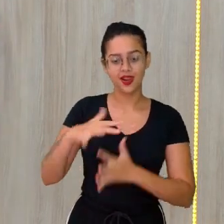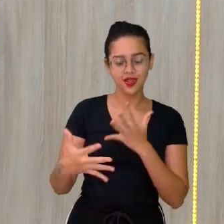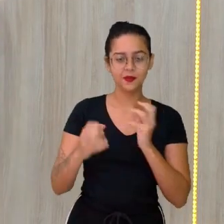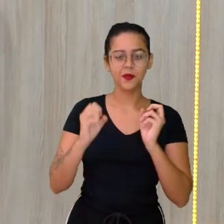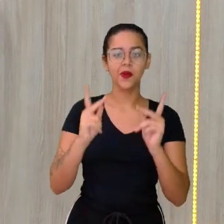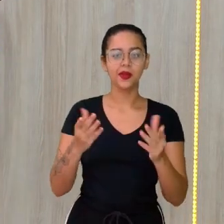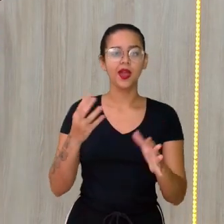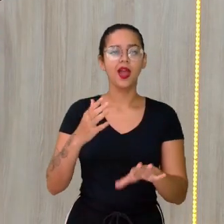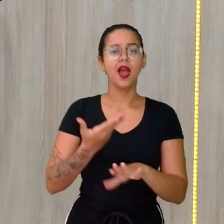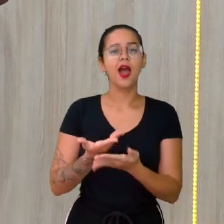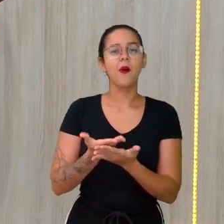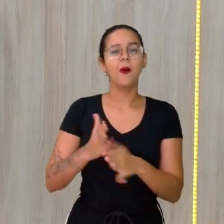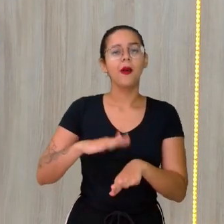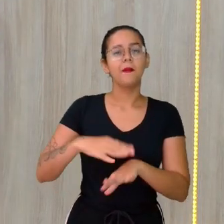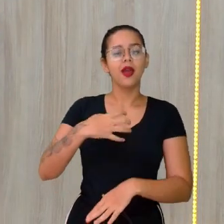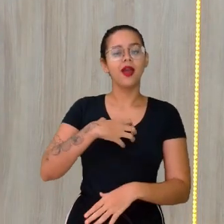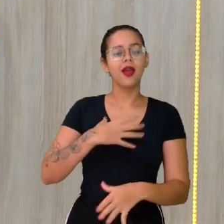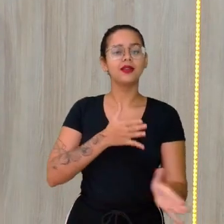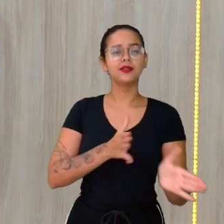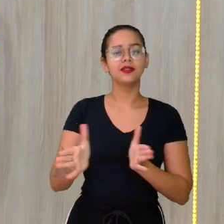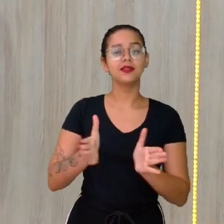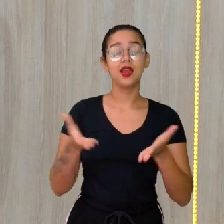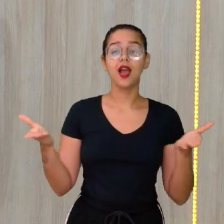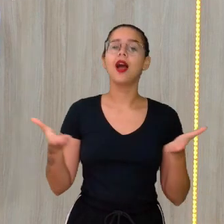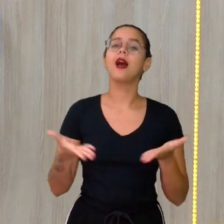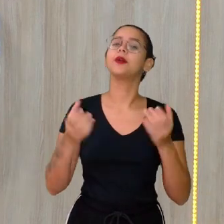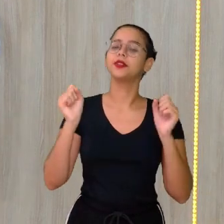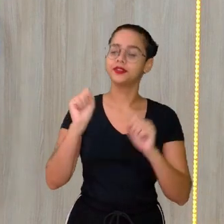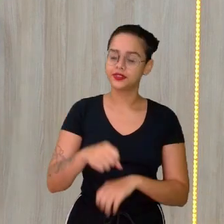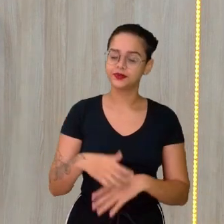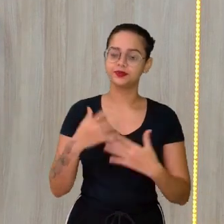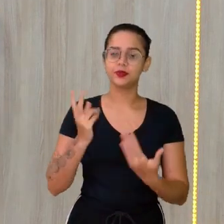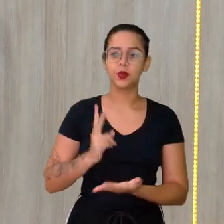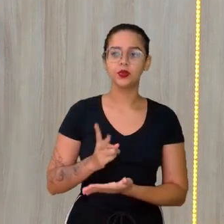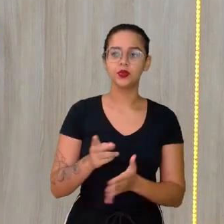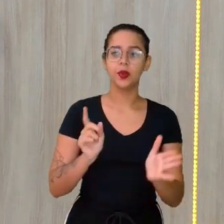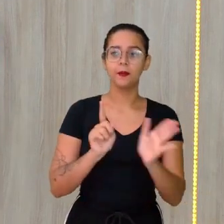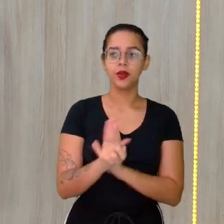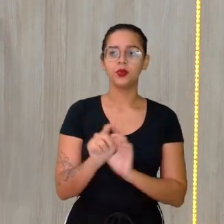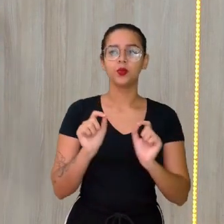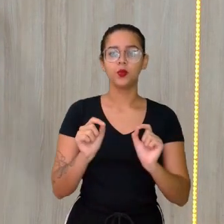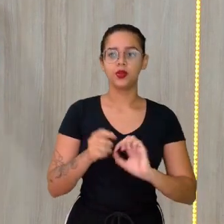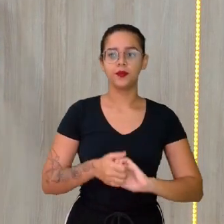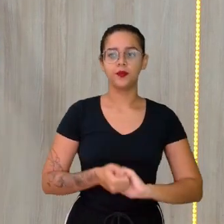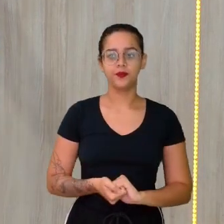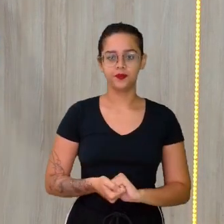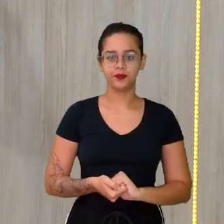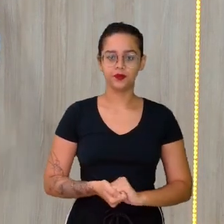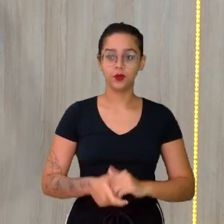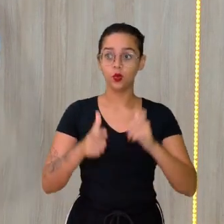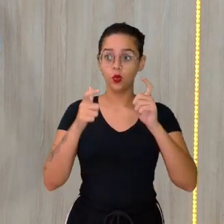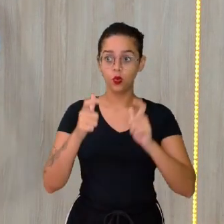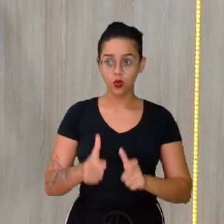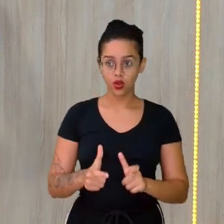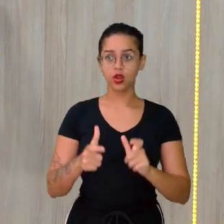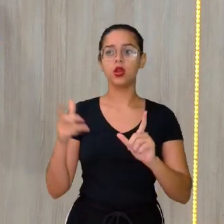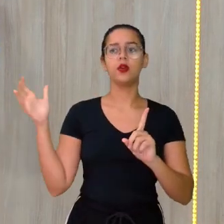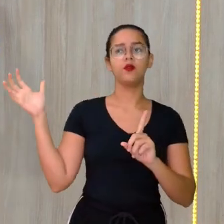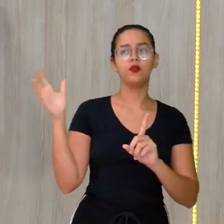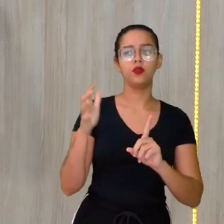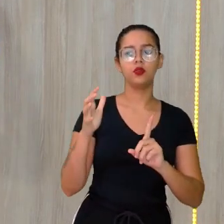Deixando nossas aulas bem mais acessíveis. Agora sim. A pergunta é a seguinte, ó. O local